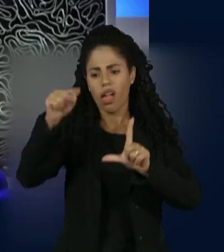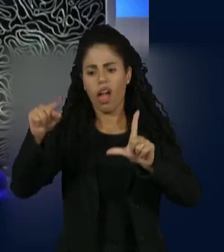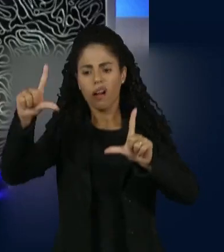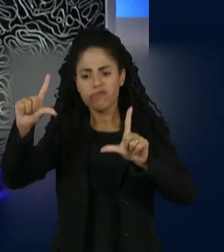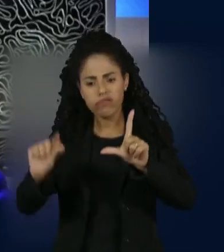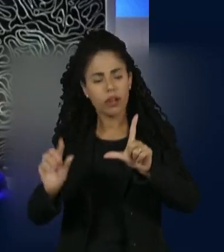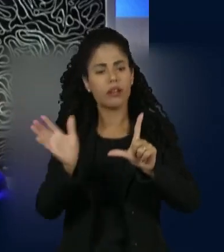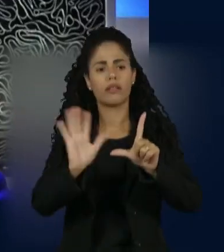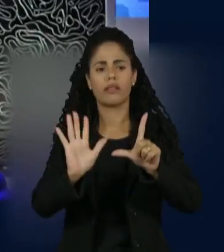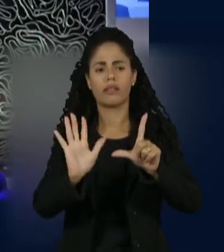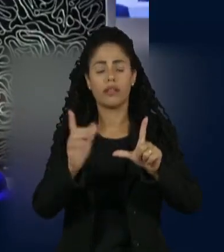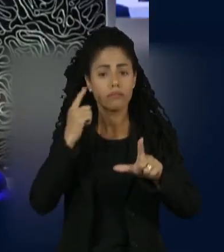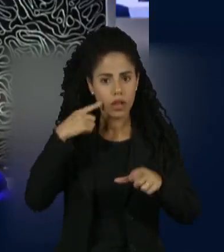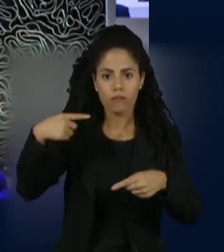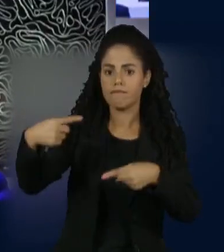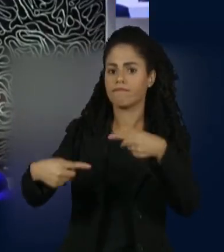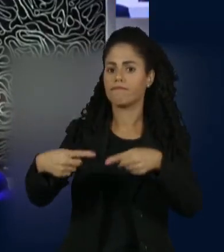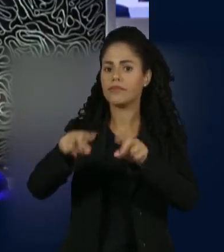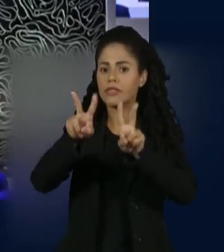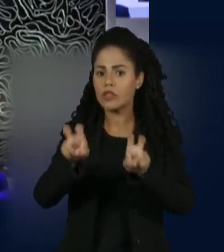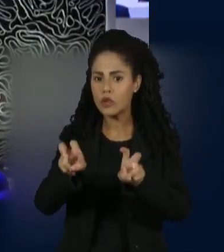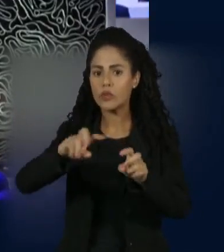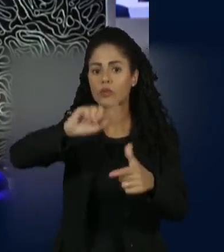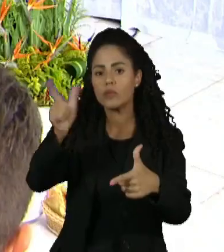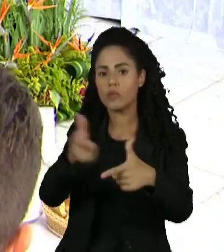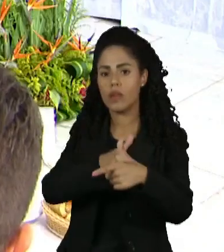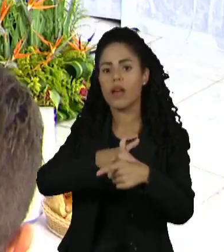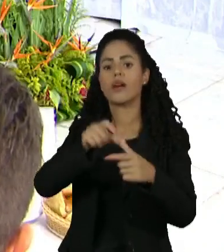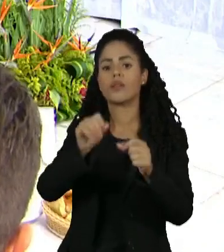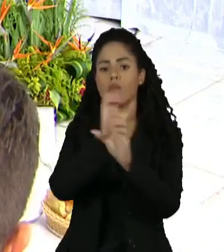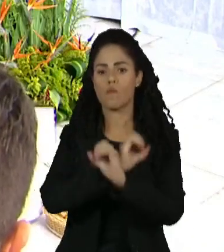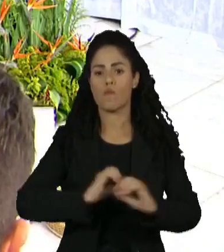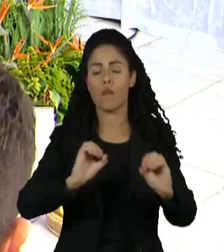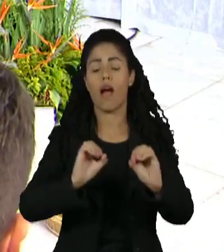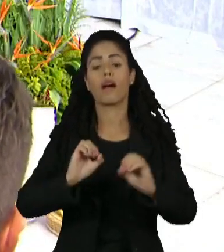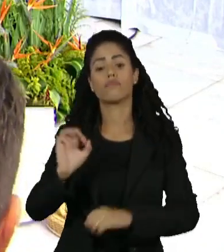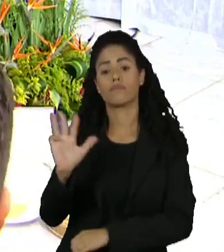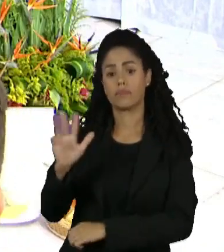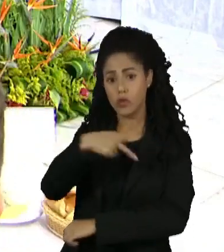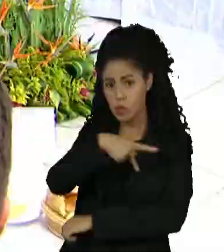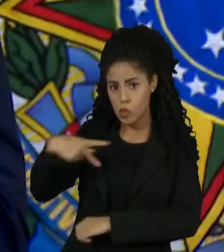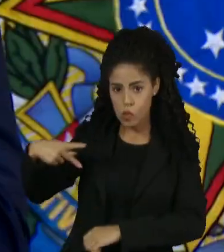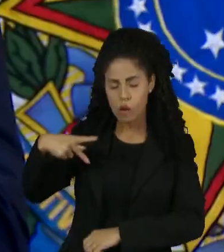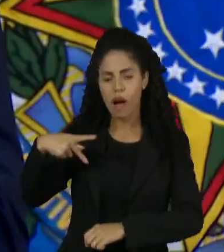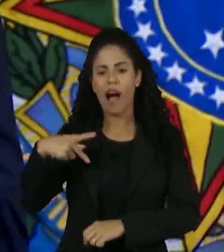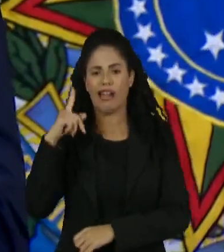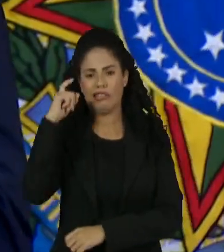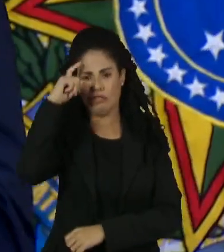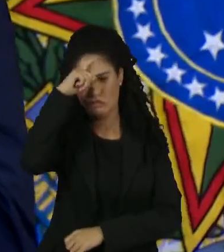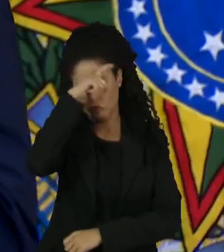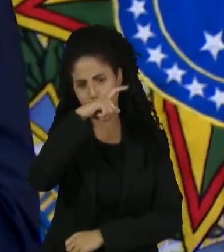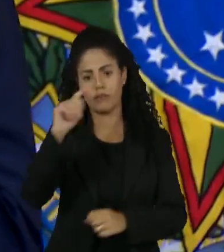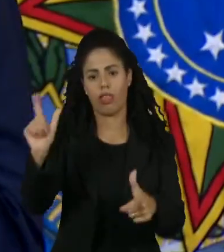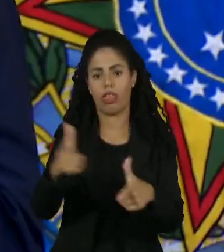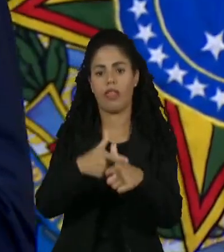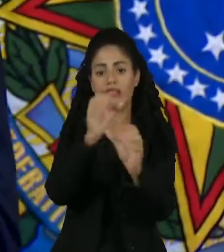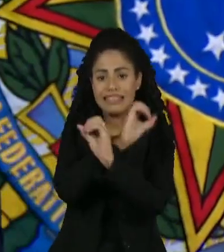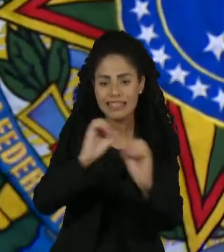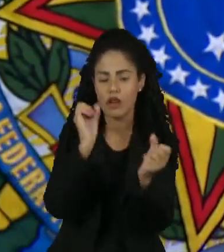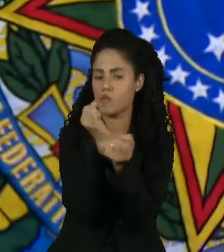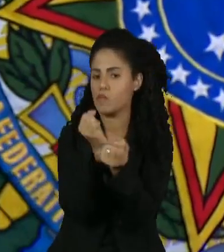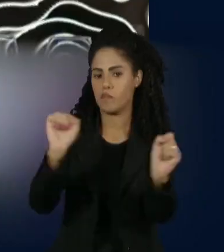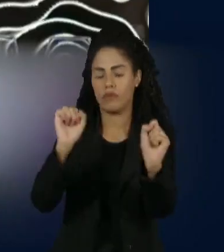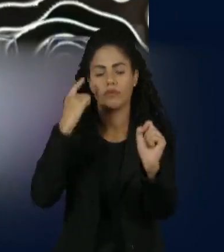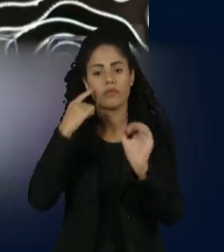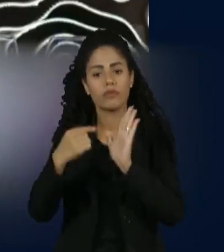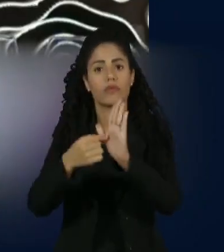marra. Envolvido na polêmica sobre a meta fiscal depois que o presidente Lula afirmou que dificilmente o país terá déficit zero no ano que